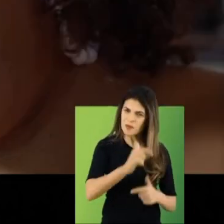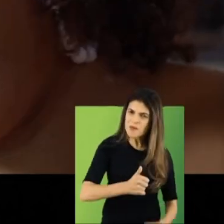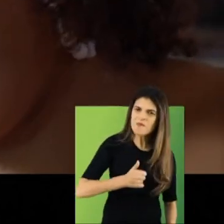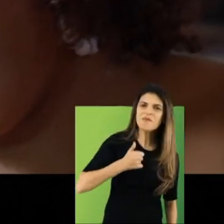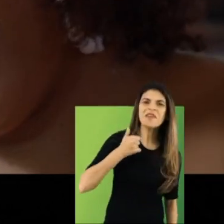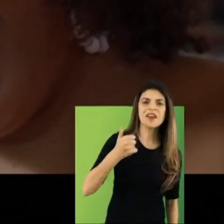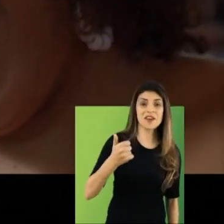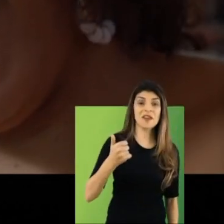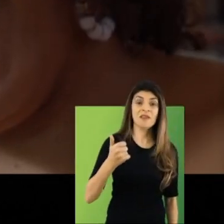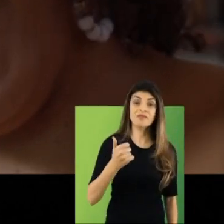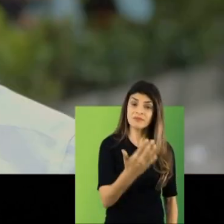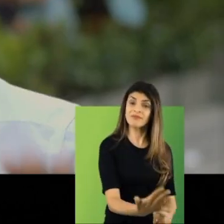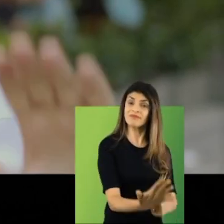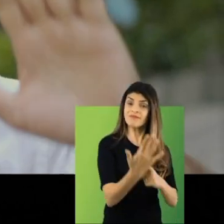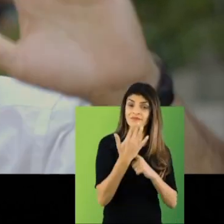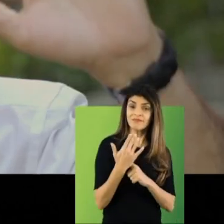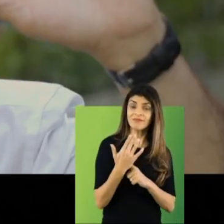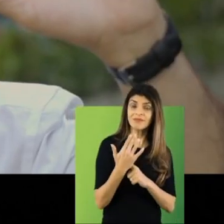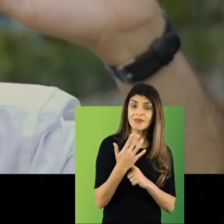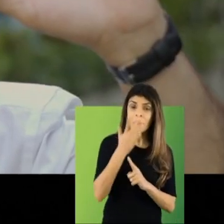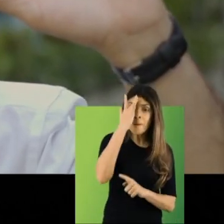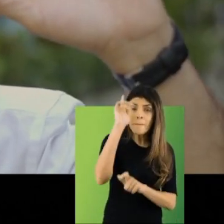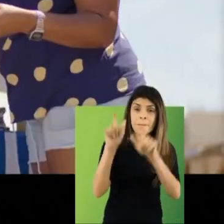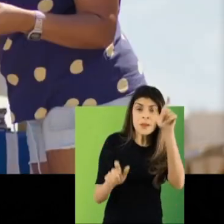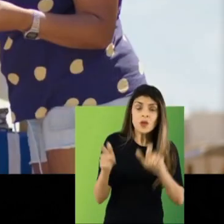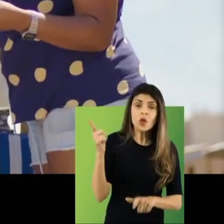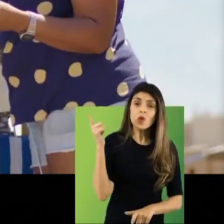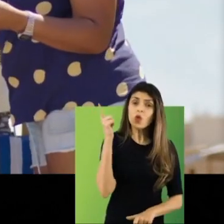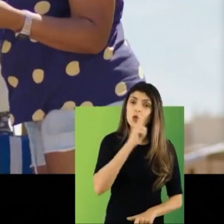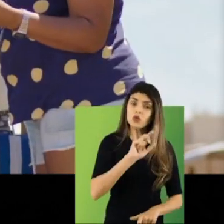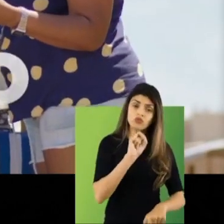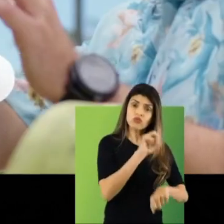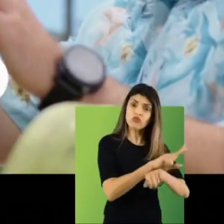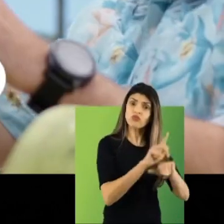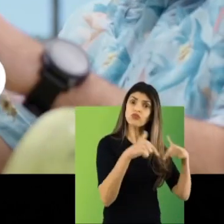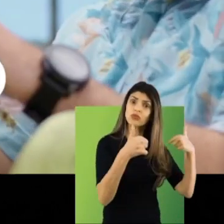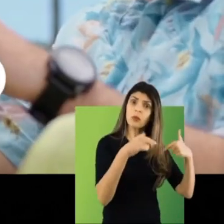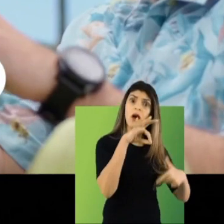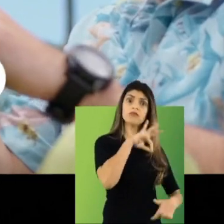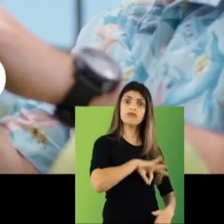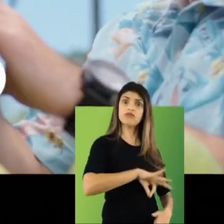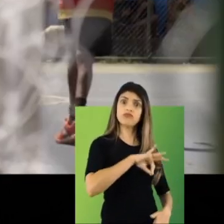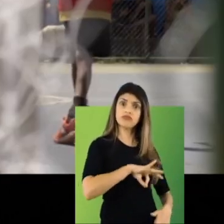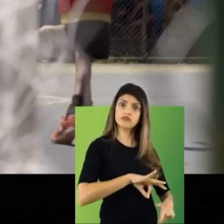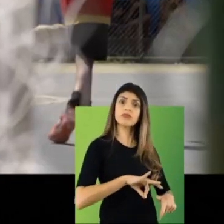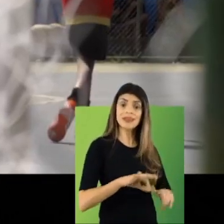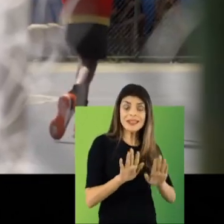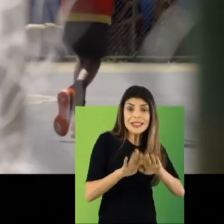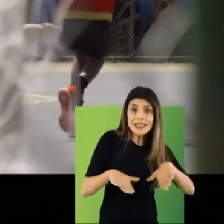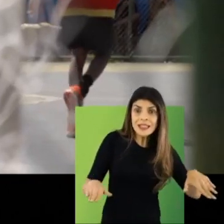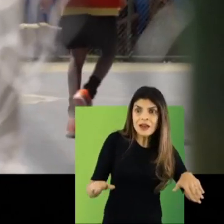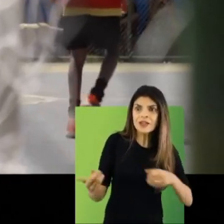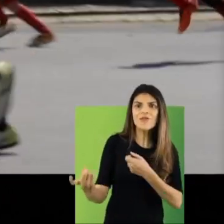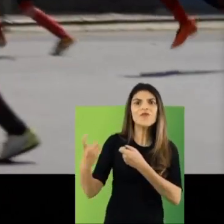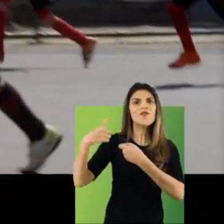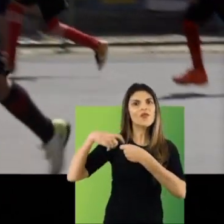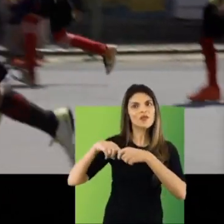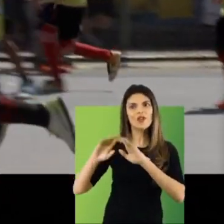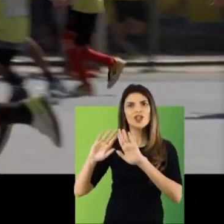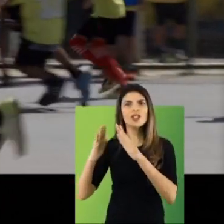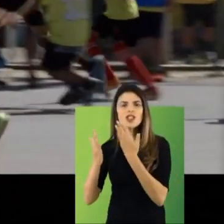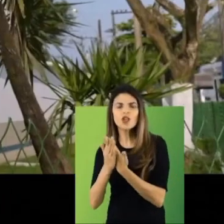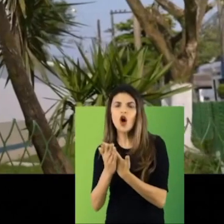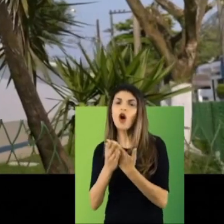melhores. Eles indicam que tem mais gente com acesso ao trabalho e à renda. Que tem mais crianças e jovens